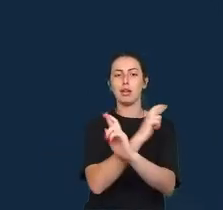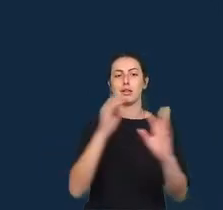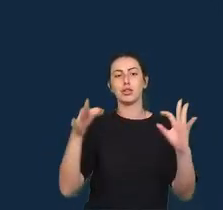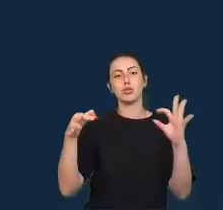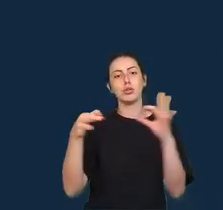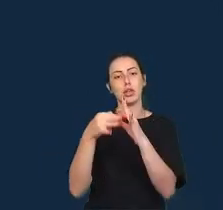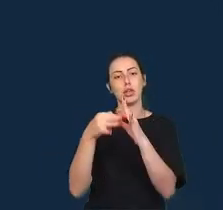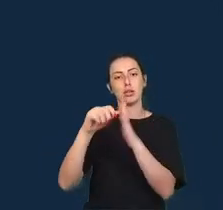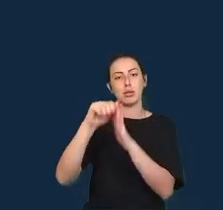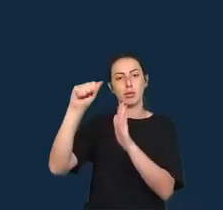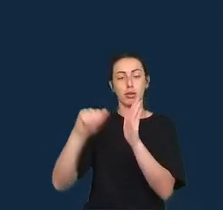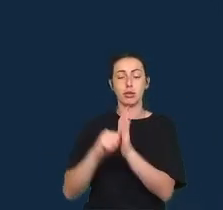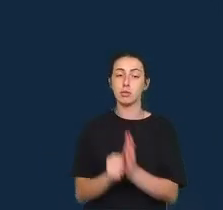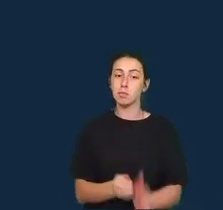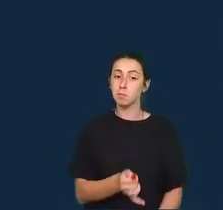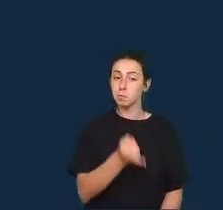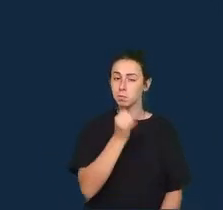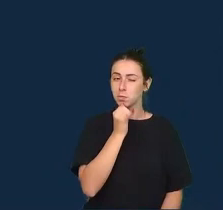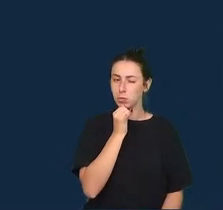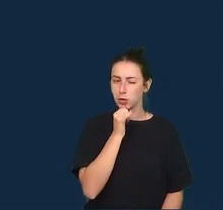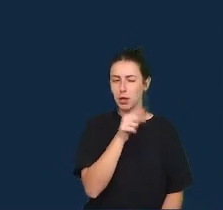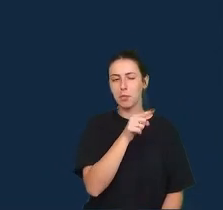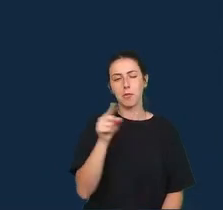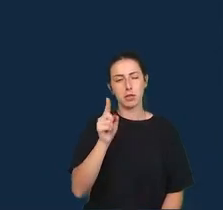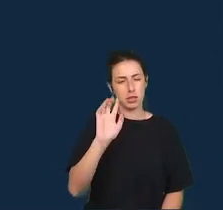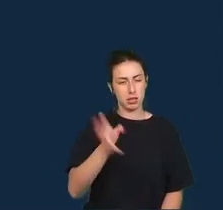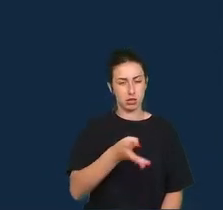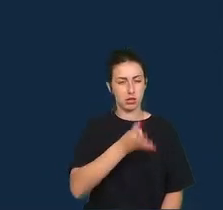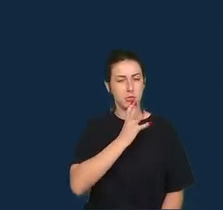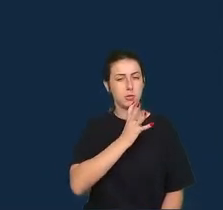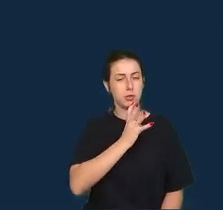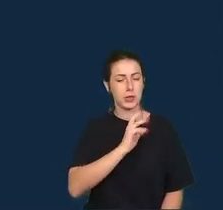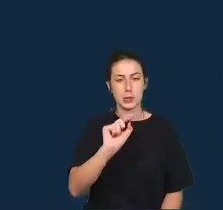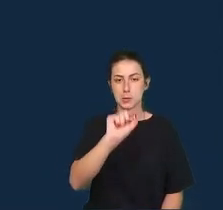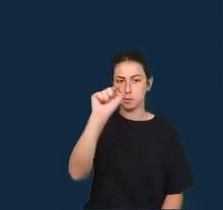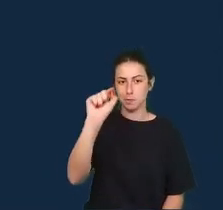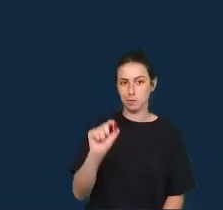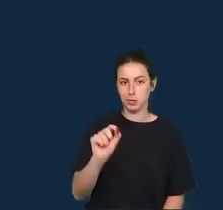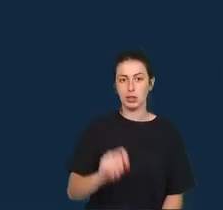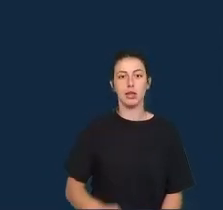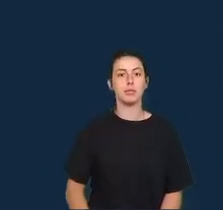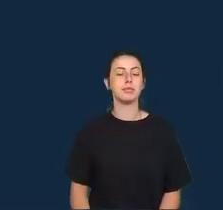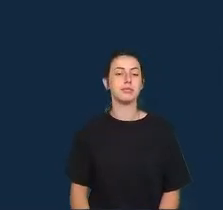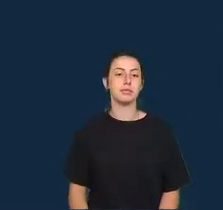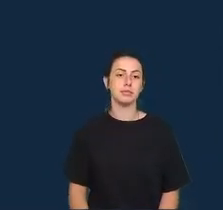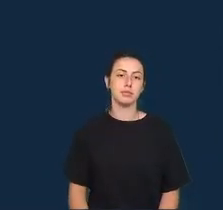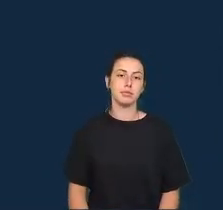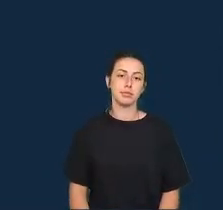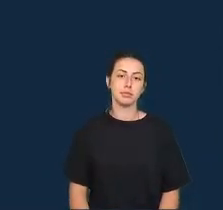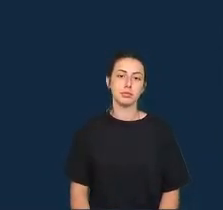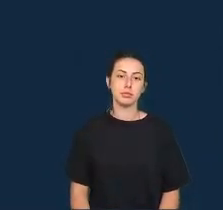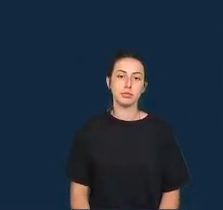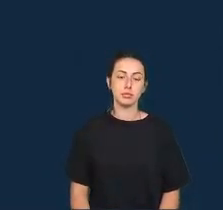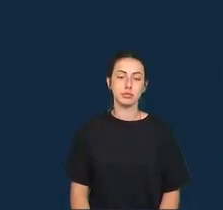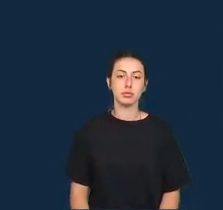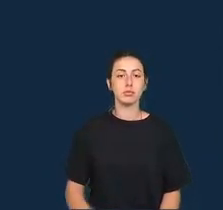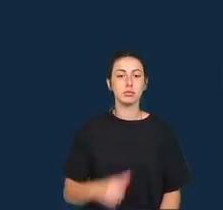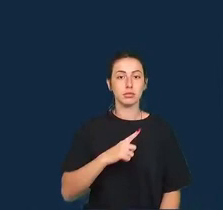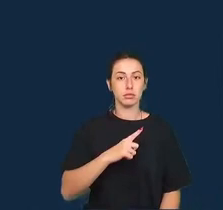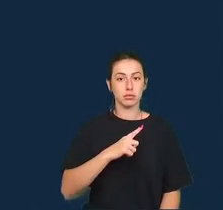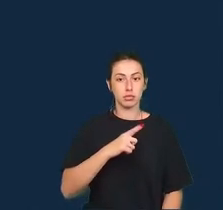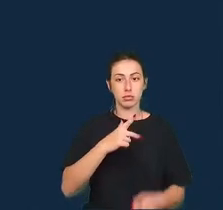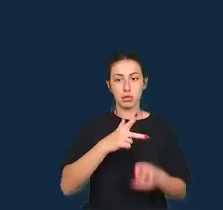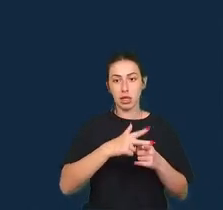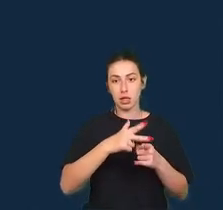Um exemplo bem conhecido desta prática é a série Machine